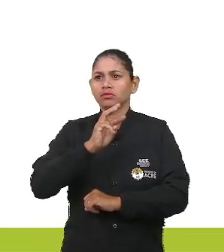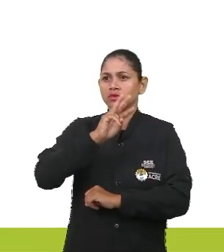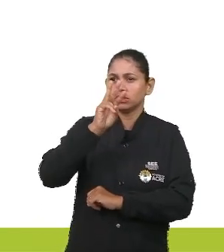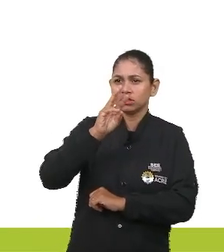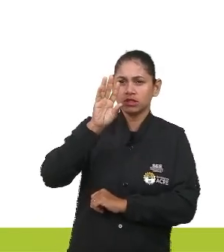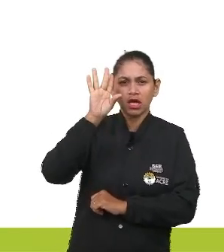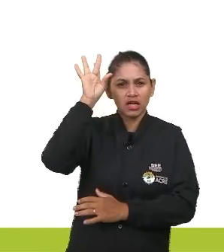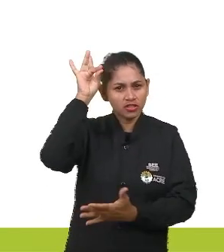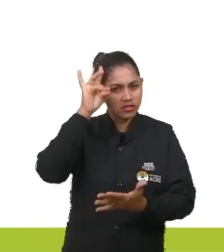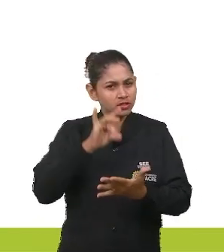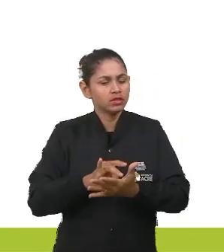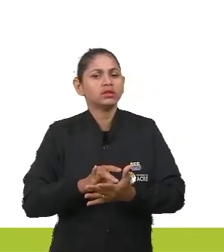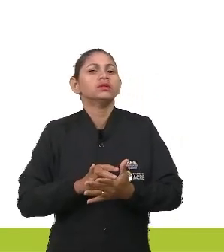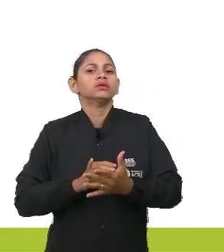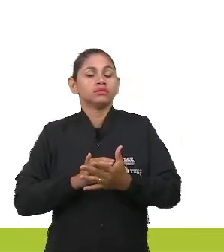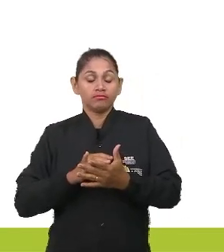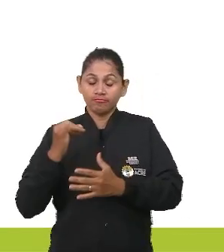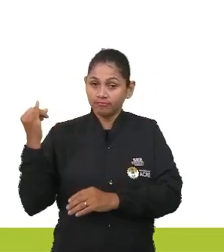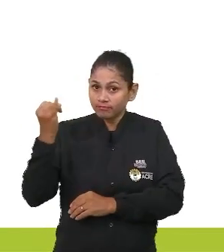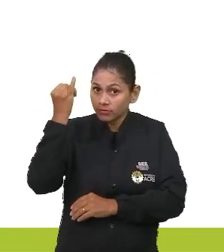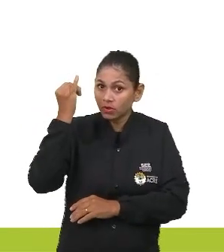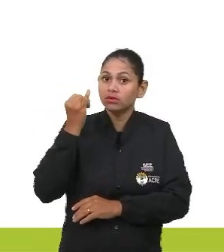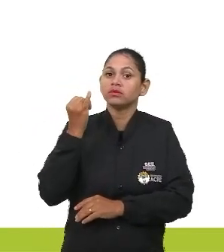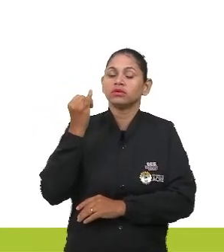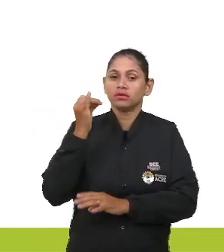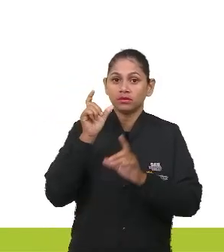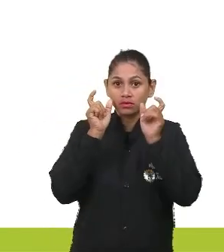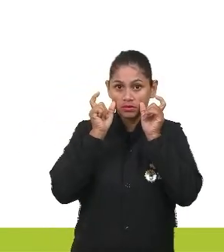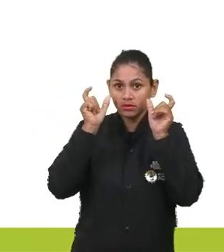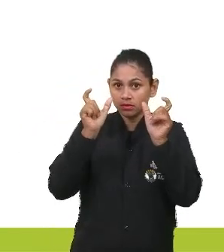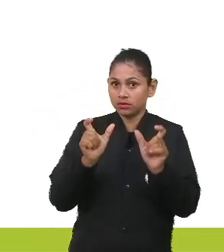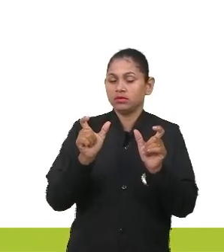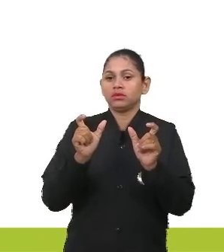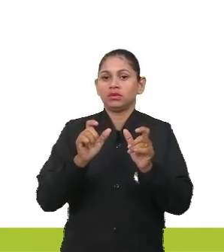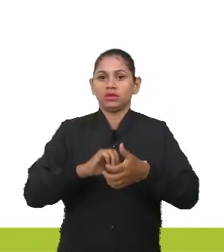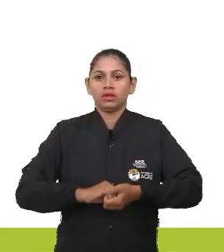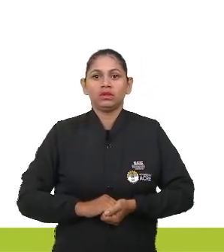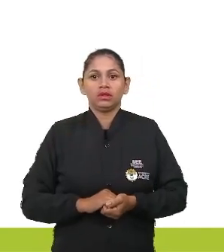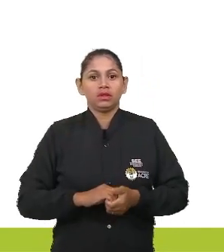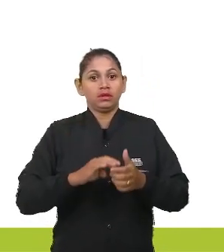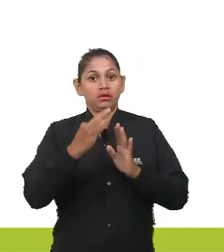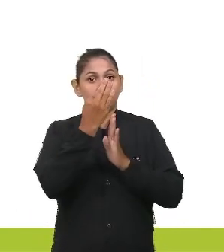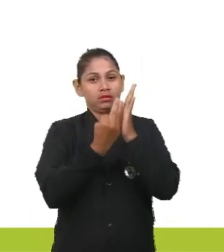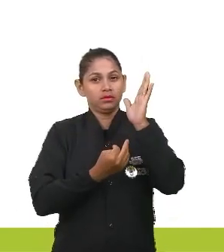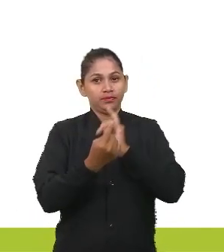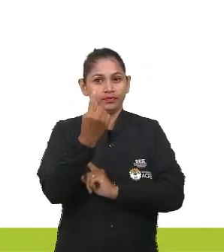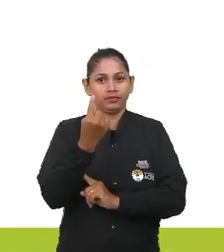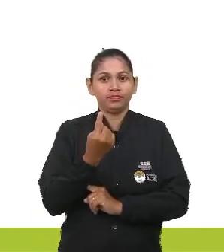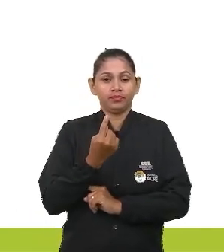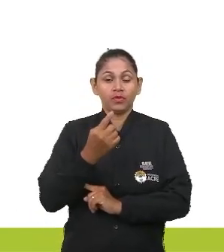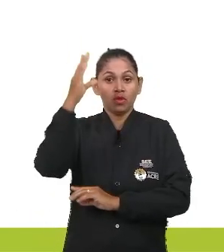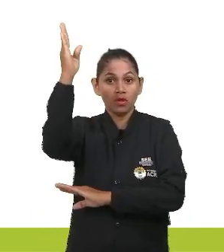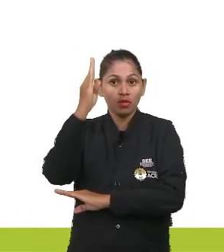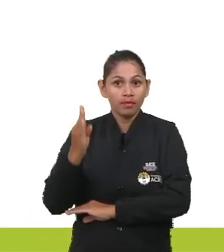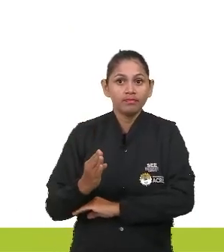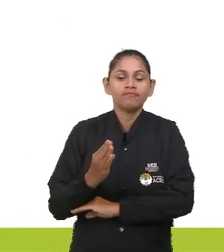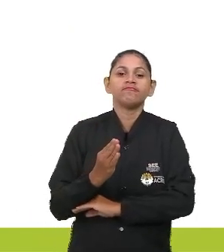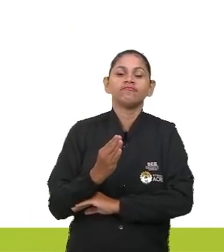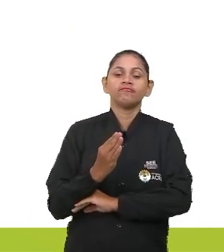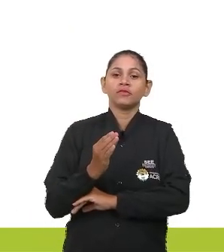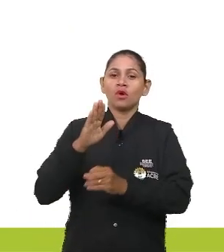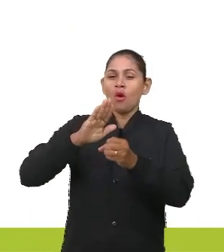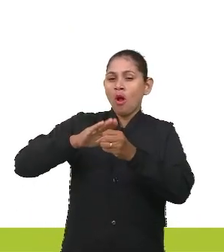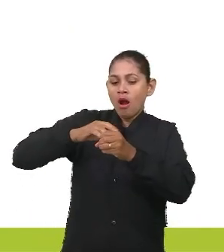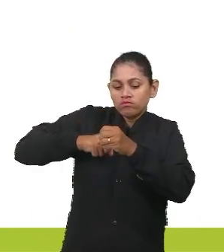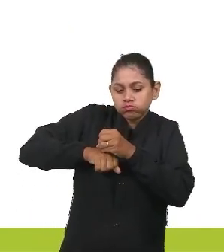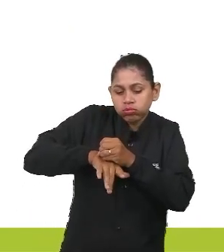governo, é importante você olhar esses detalhes. Vamos lá, texto 1, aí na tela para vocês. No Brasil, o saneamento